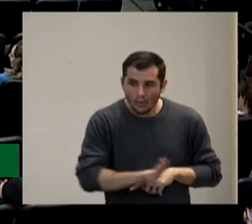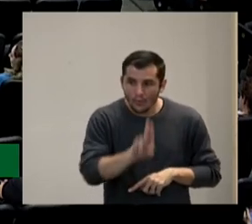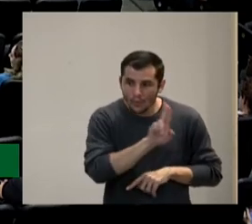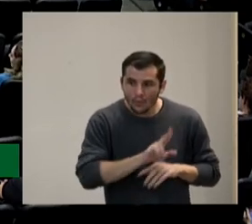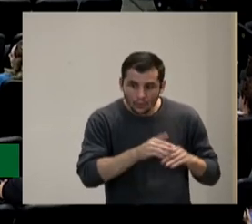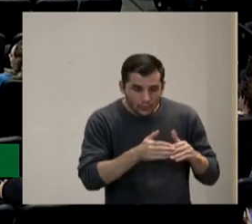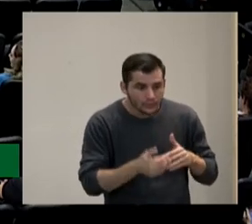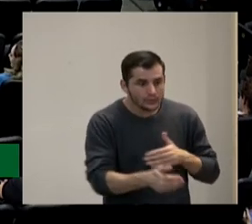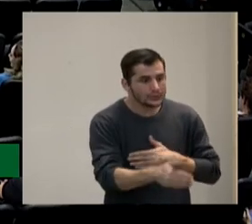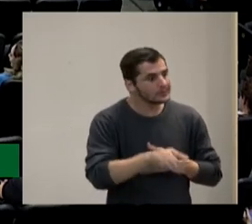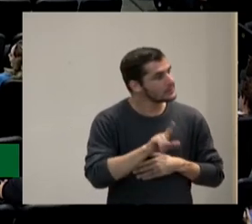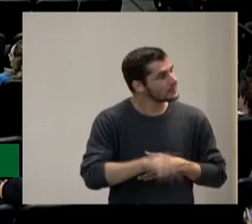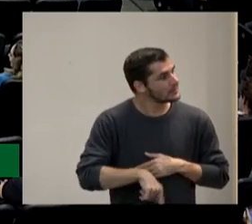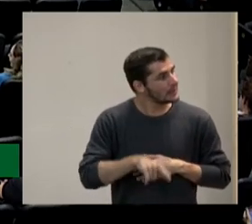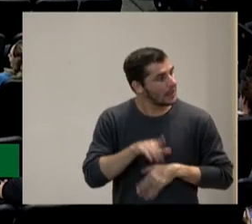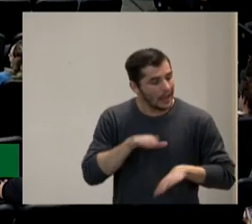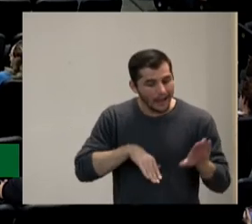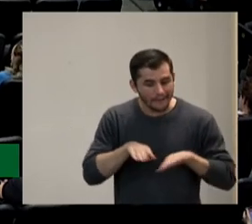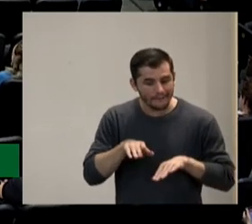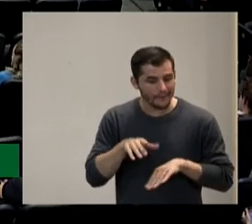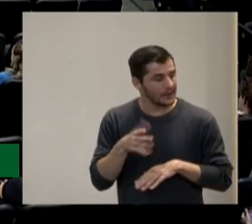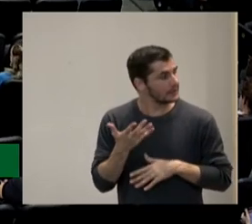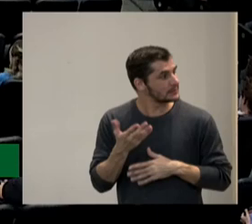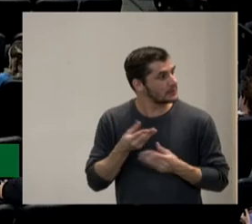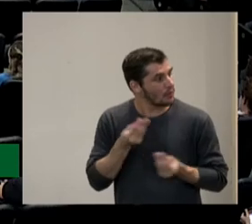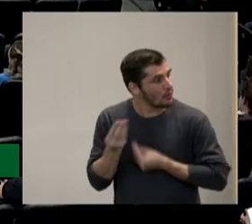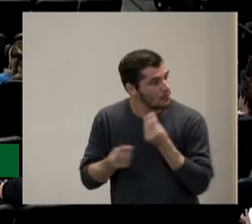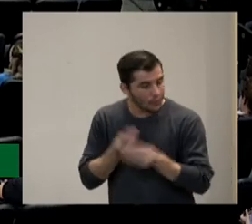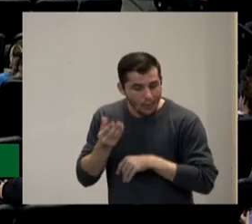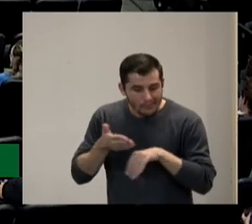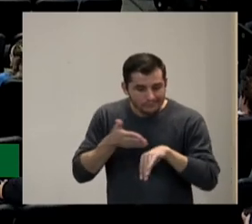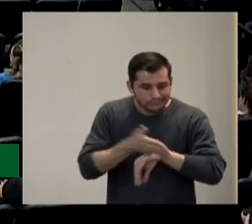e entrar de cheio com tudo